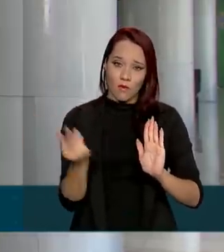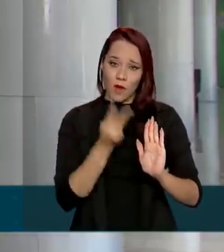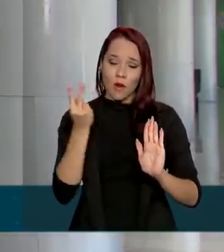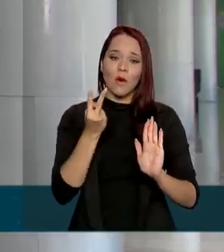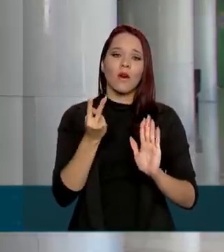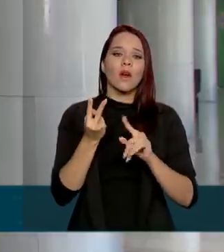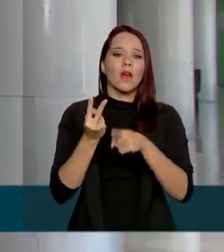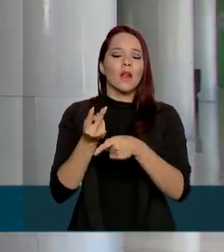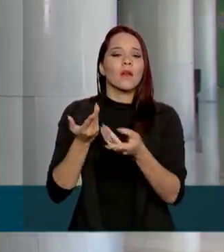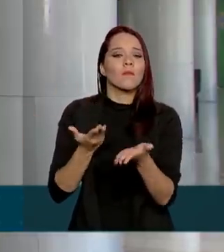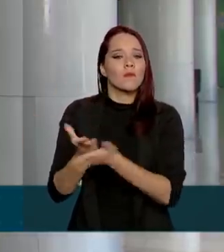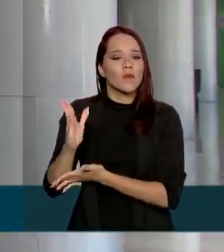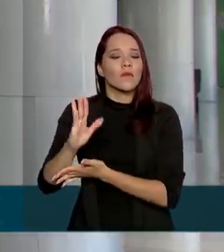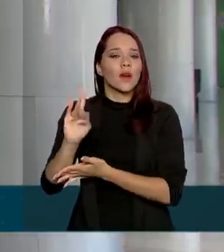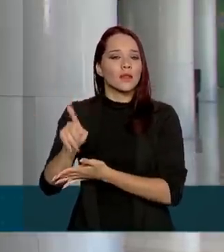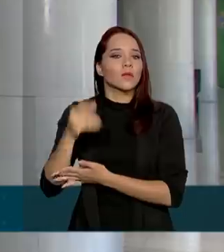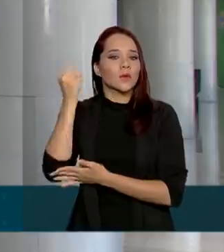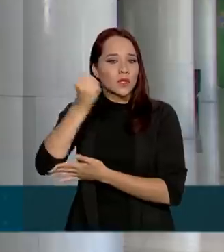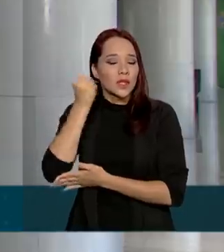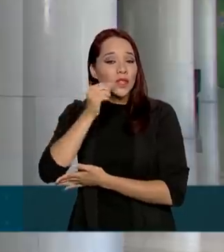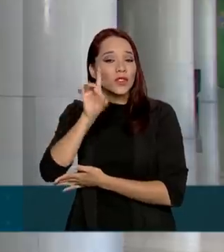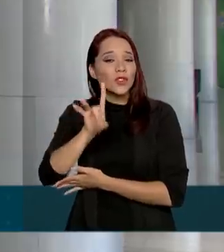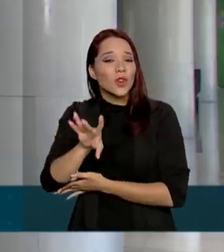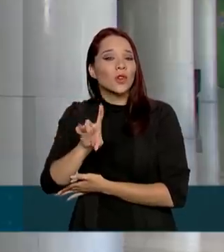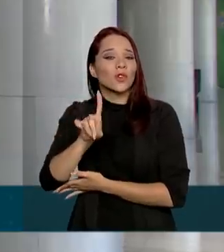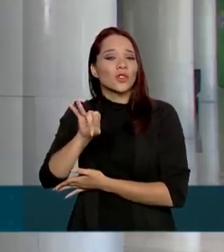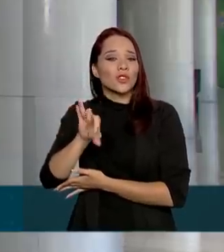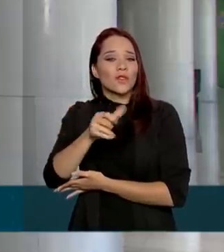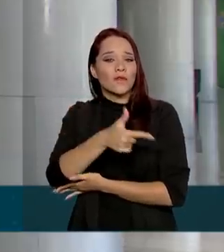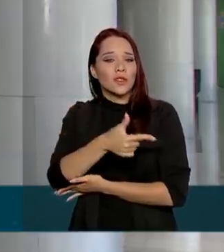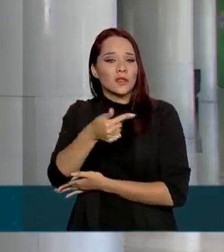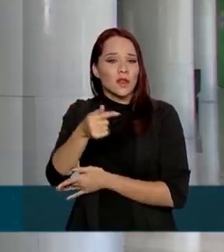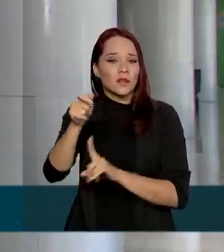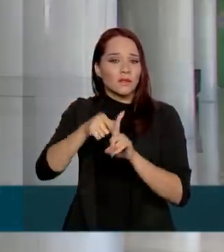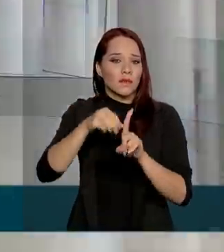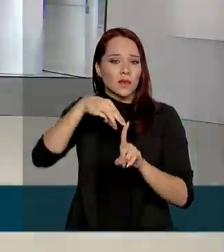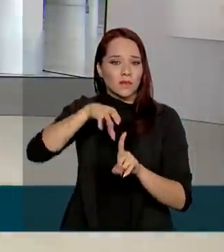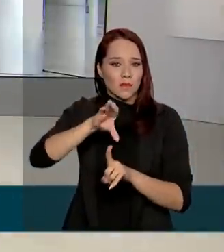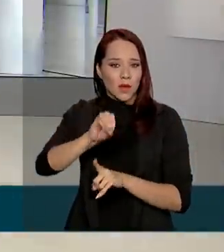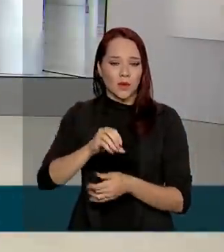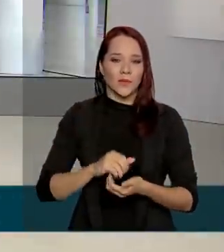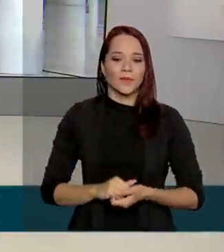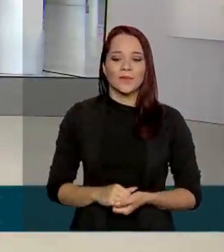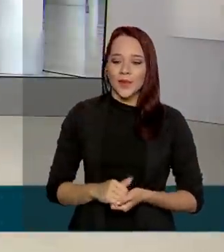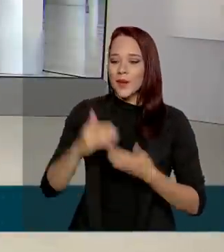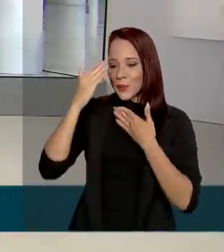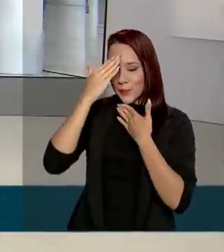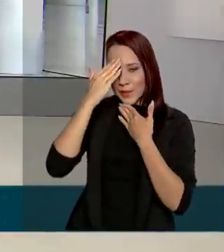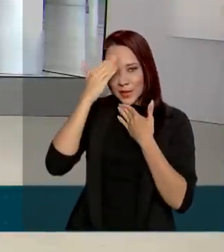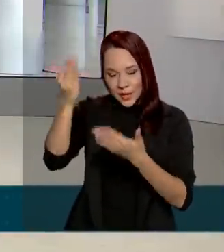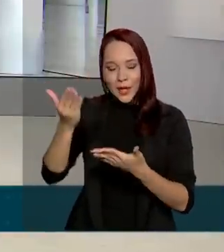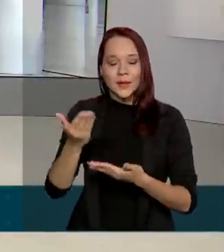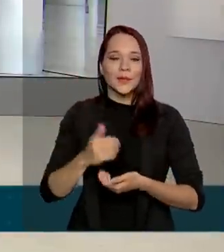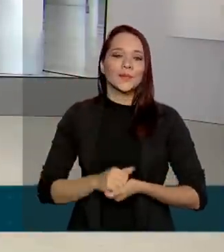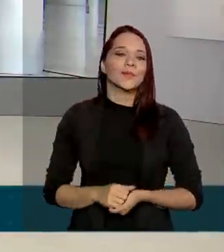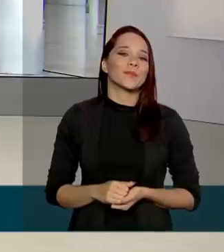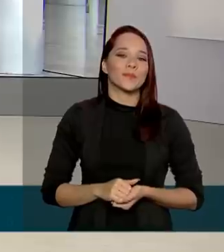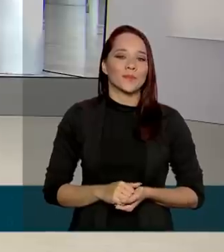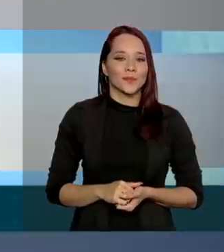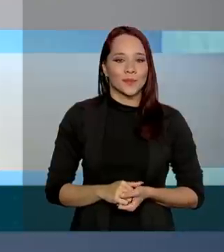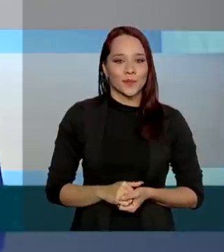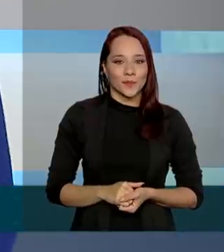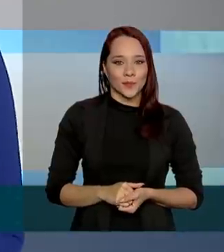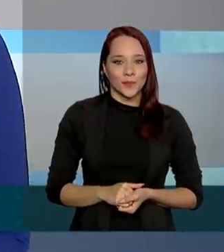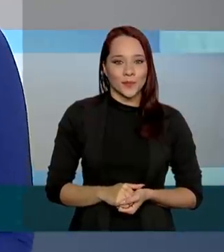foi aprovada no Senado só no dia 27 de maio. Mara. Obrigada pelas suas informações, Luciana.